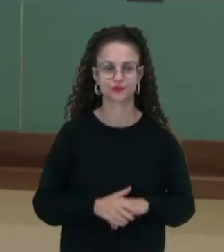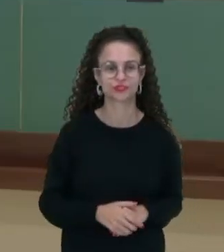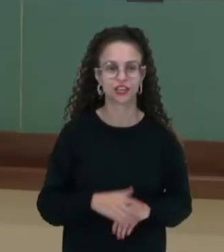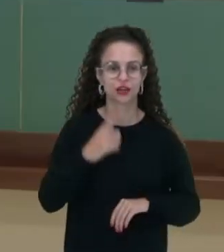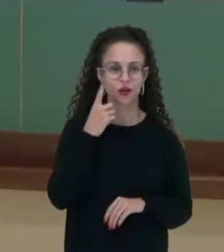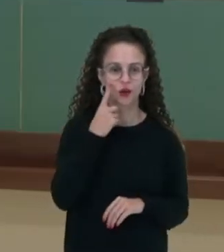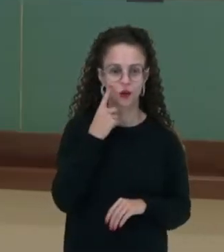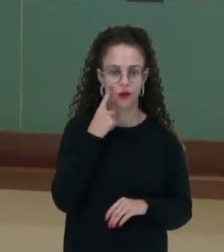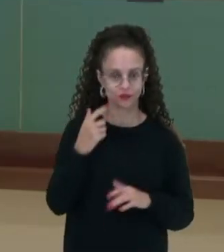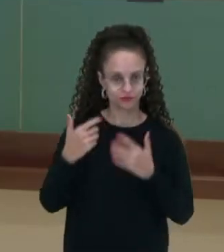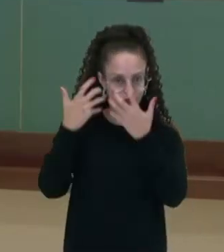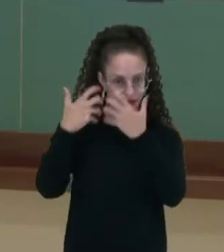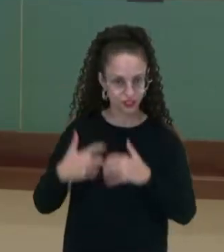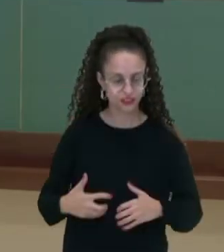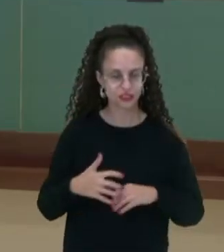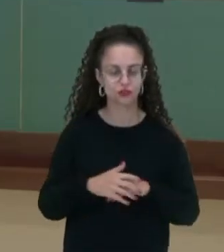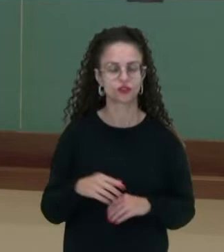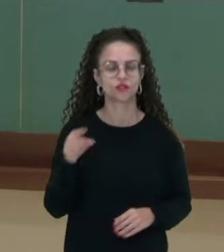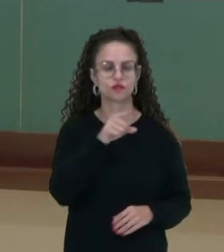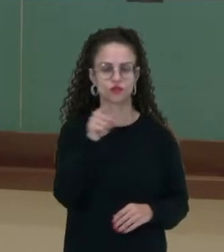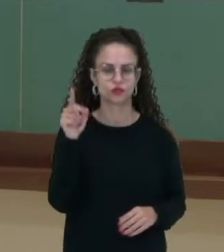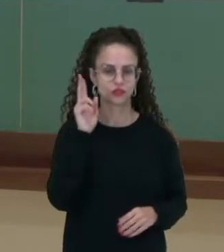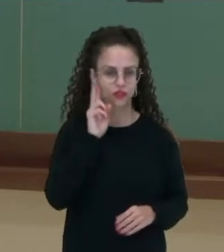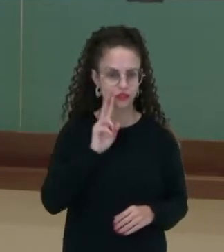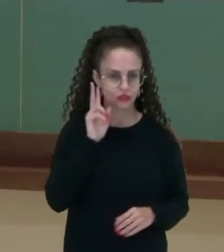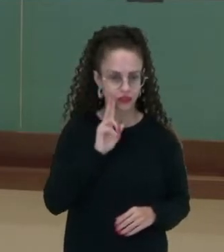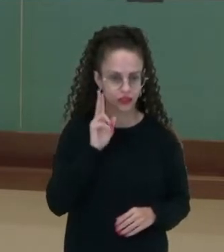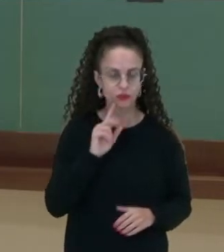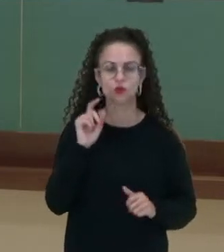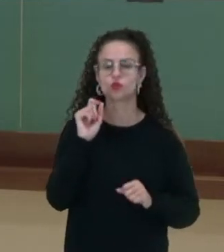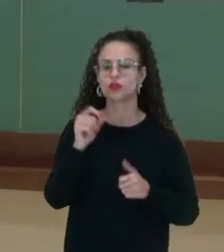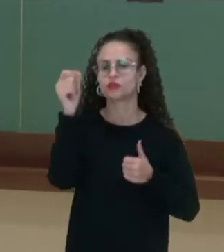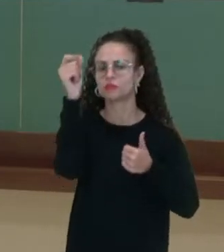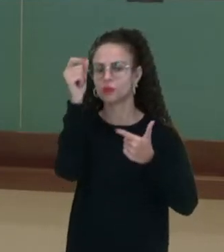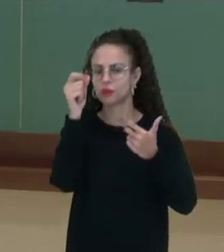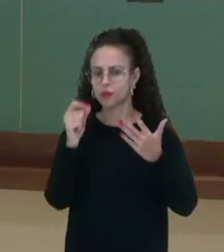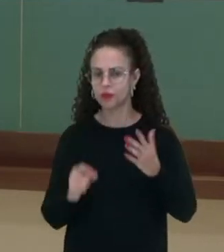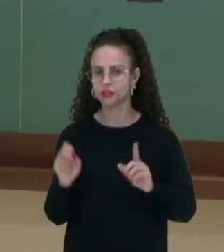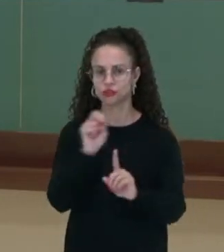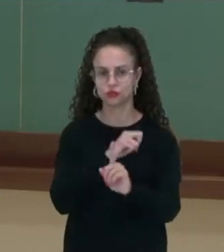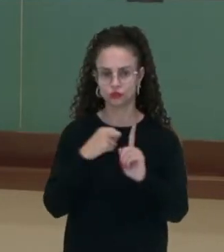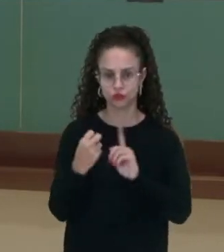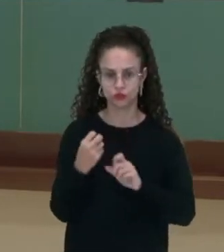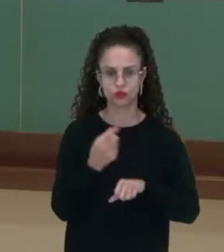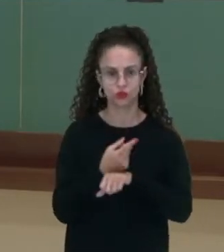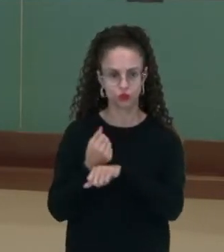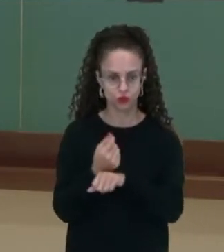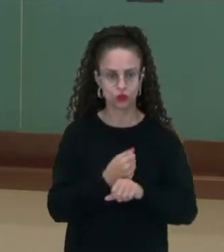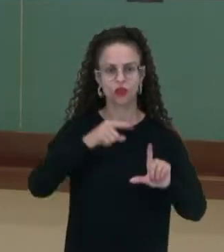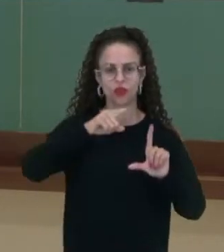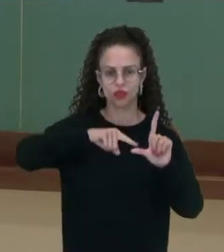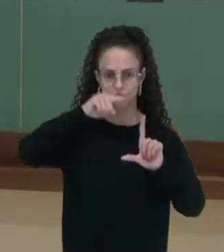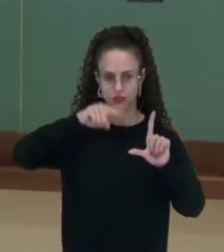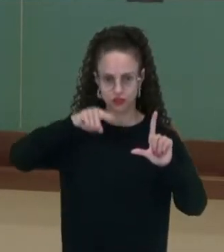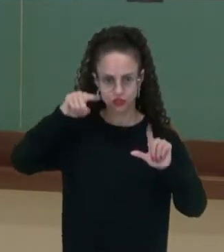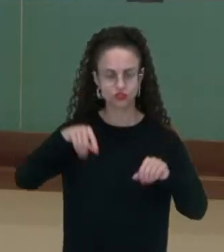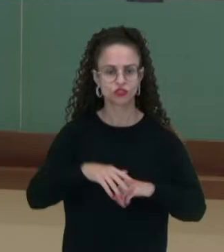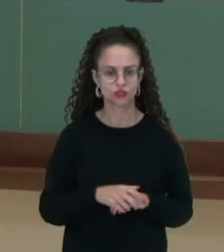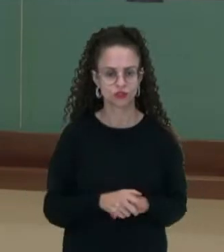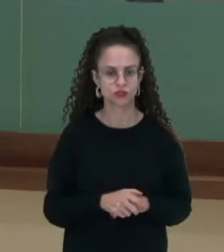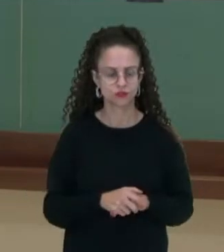então olha só, para a reflexão, vocês lembram que são então indicadores socioeconômicos, são estatísticas, são índices,